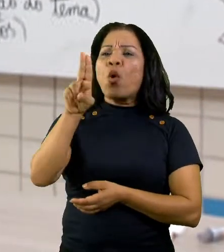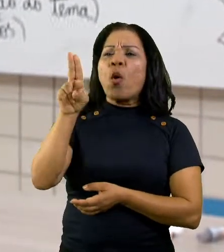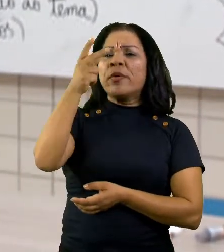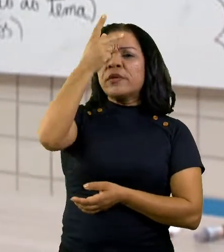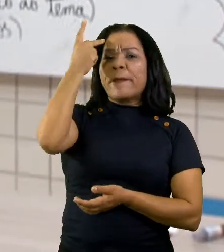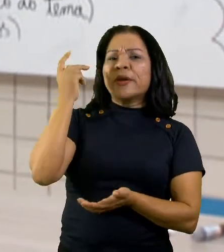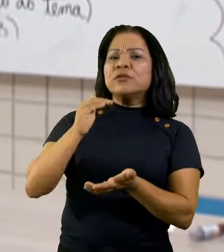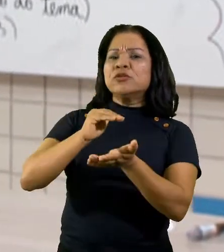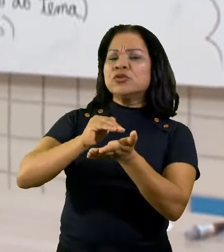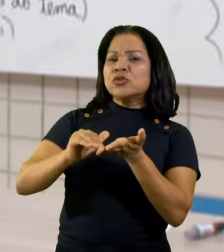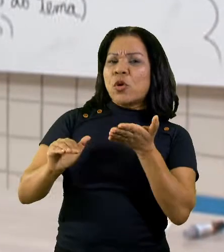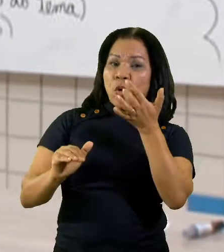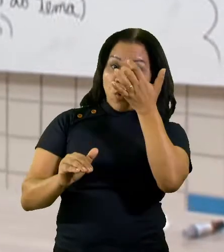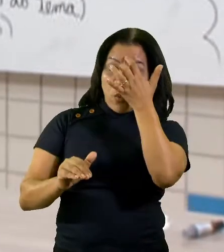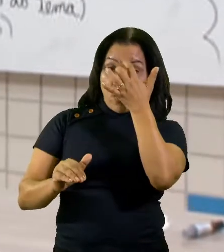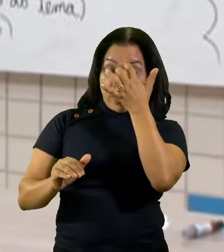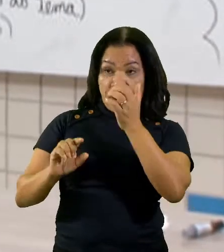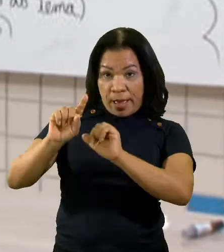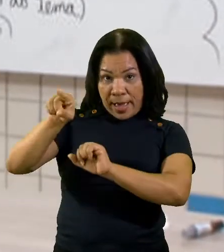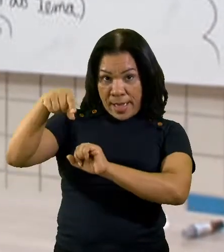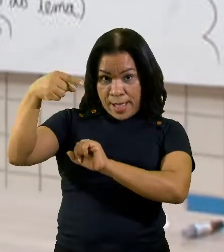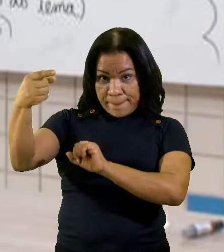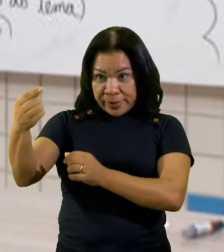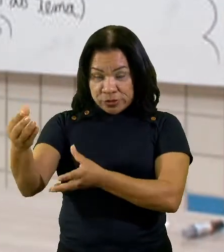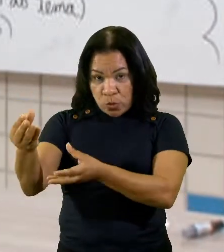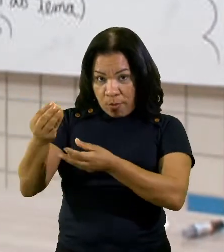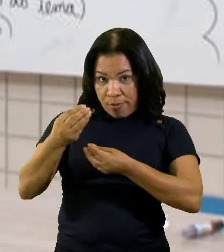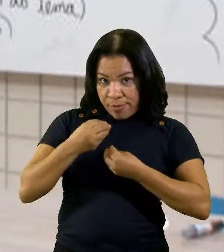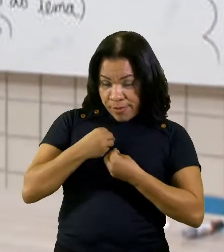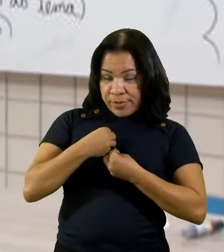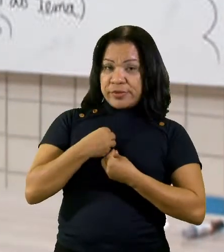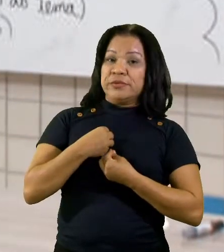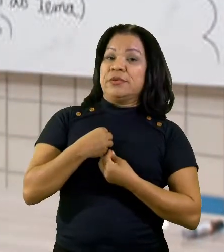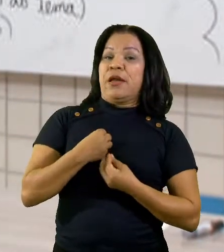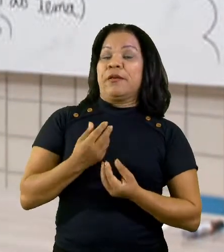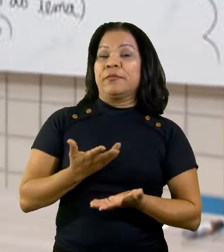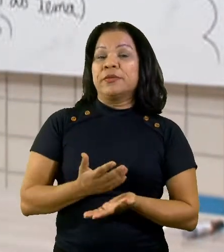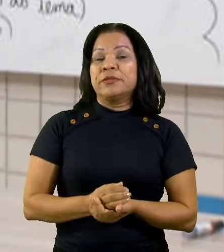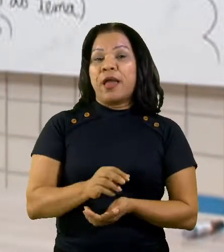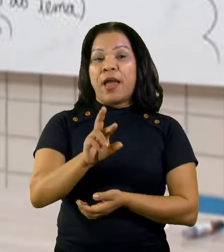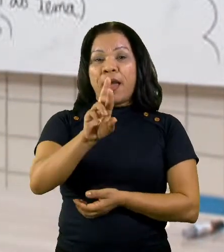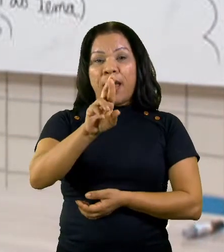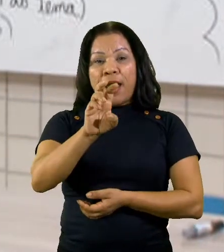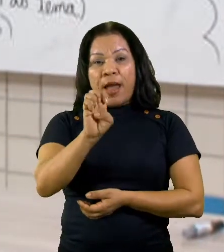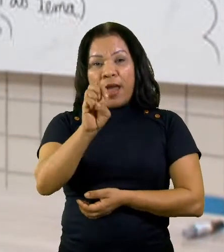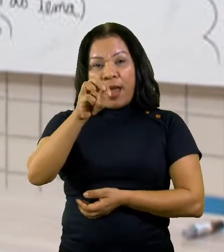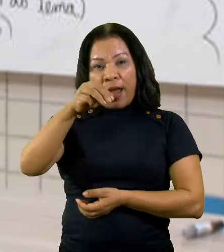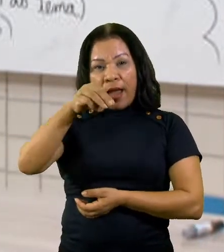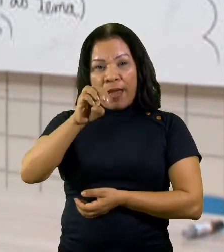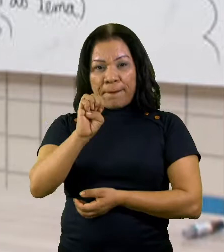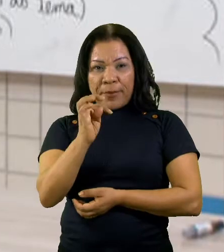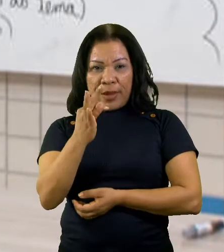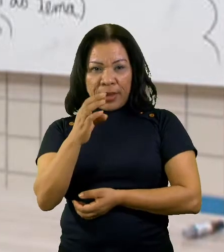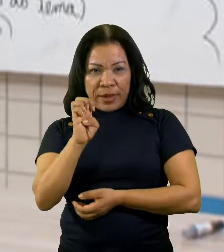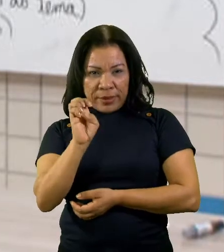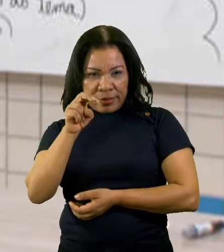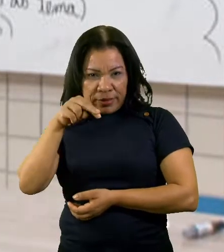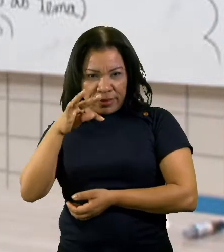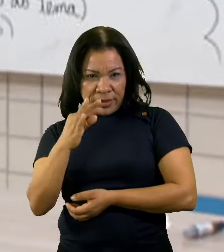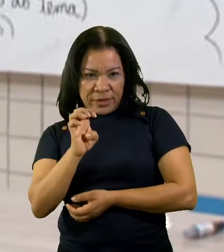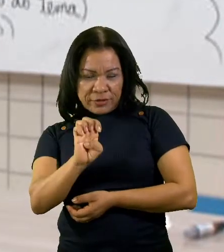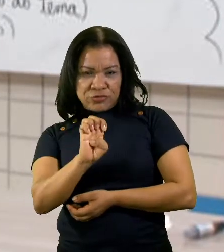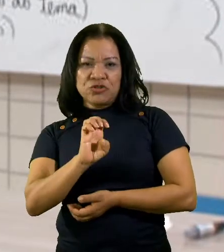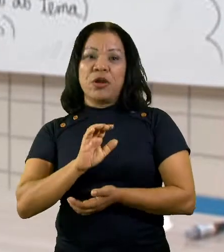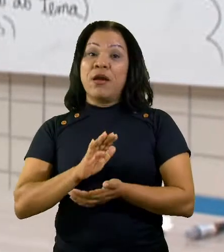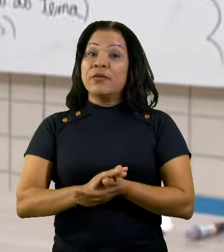o destinatário, que é o receptor. O remetente é quem escreve e quem encaminha a carta, que a gente chama de emissor também. O